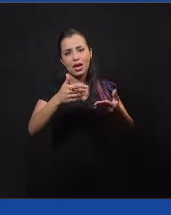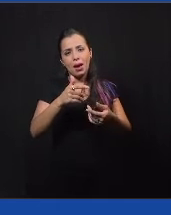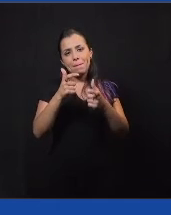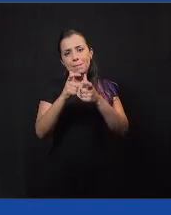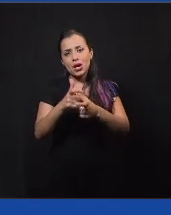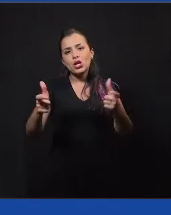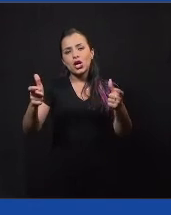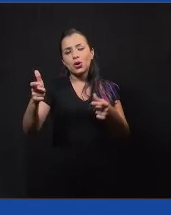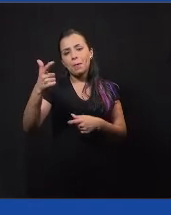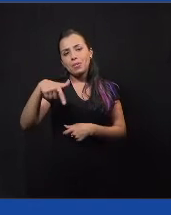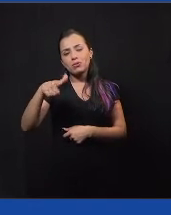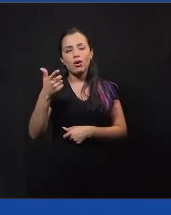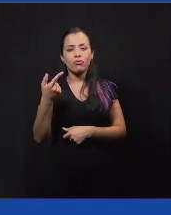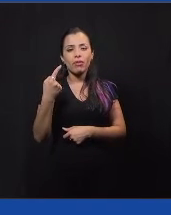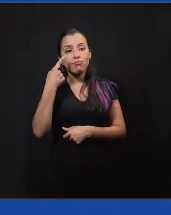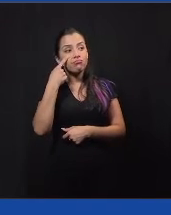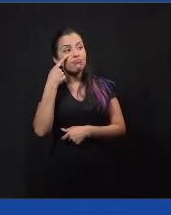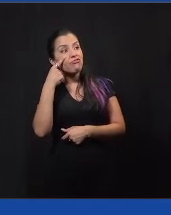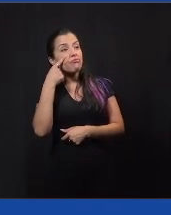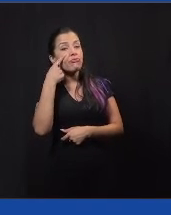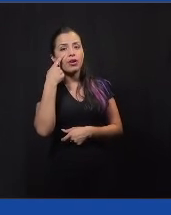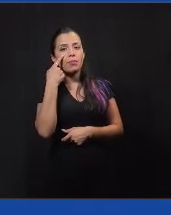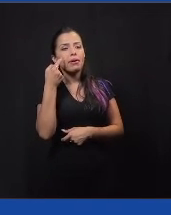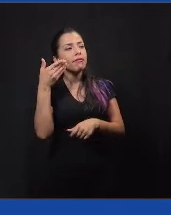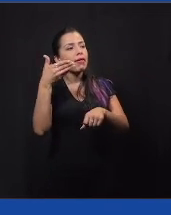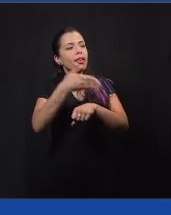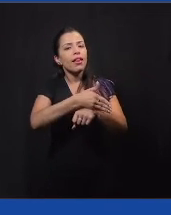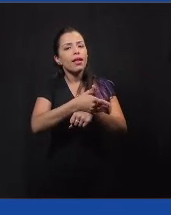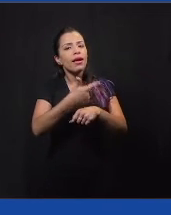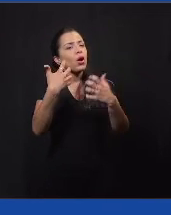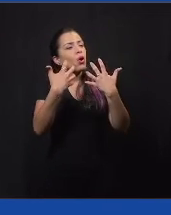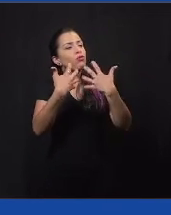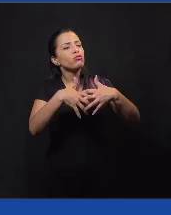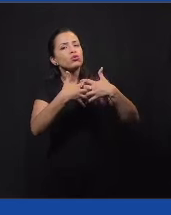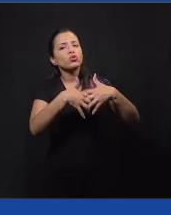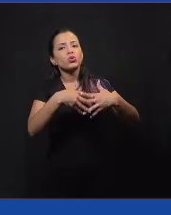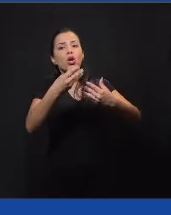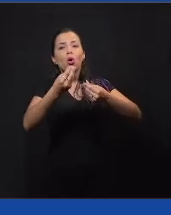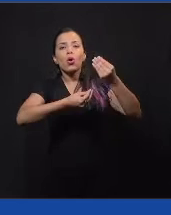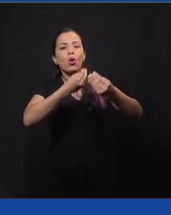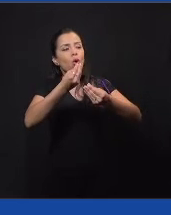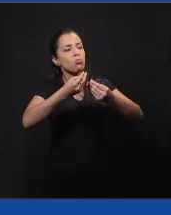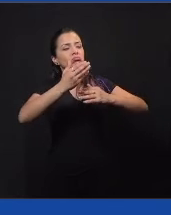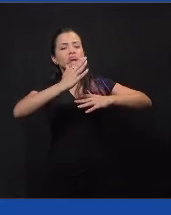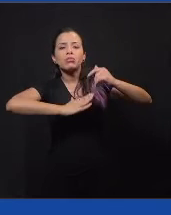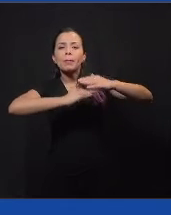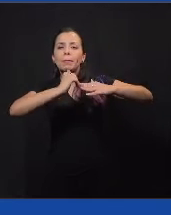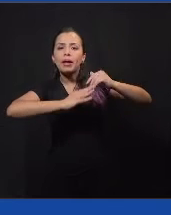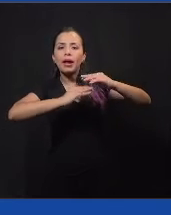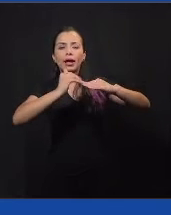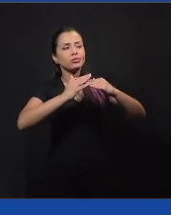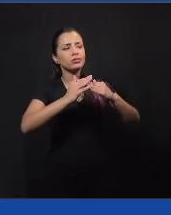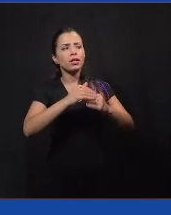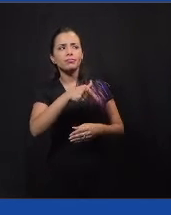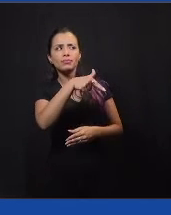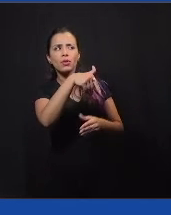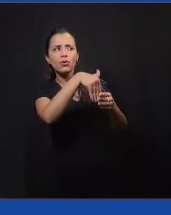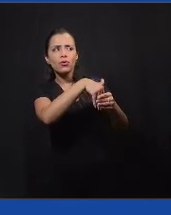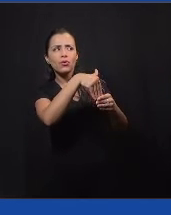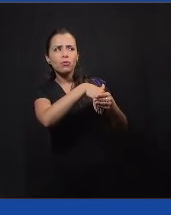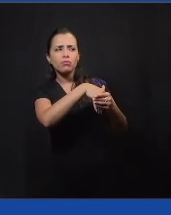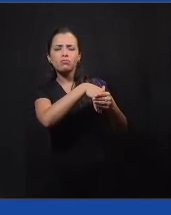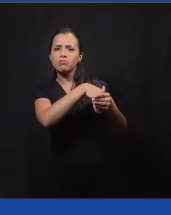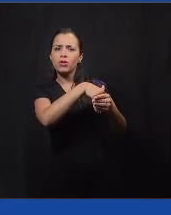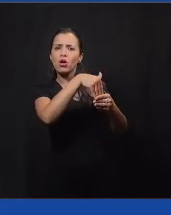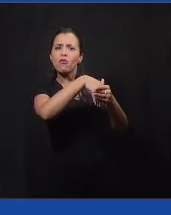sistema proporcional, como que isso funciona na prática, assim, por que que o meu candidato que eu votei, ele foi bem votado, mas não foi